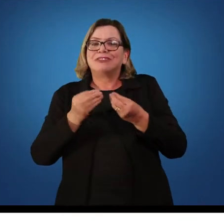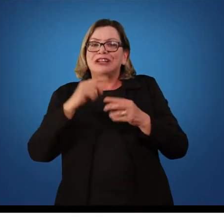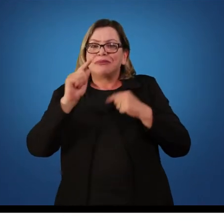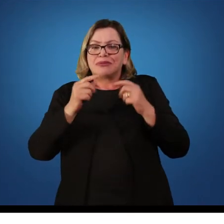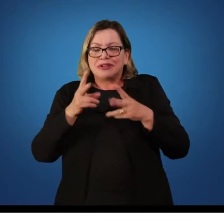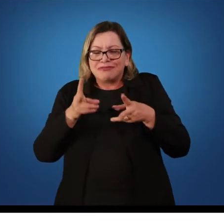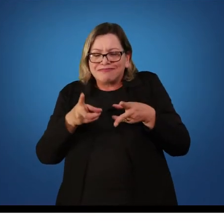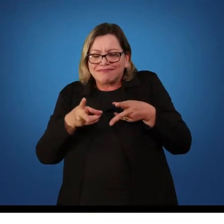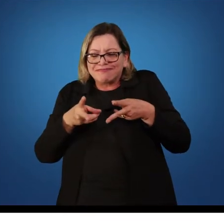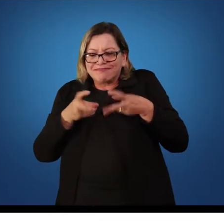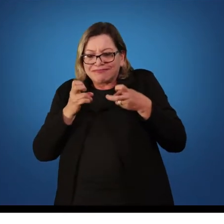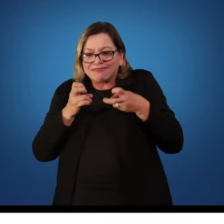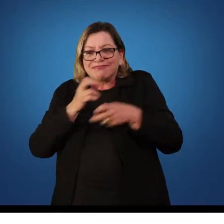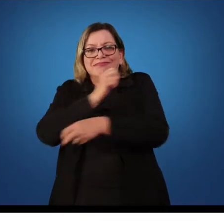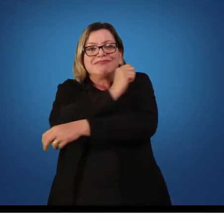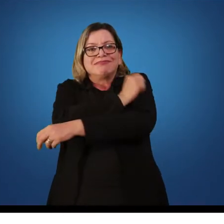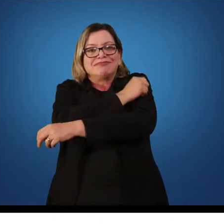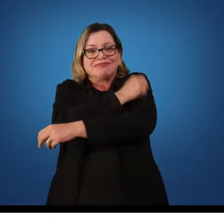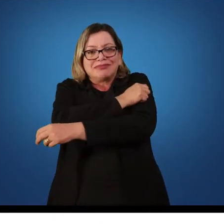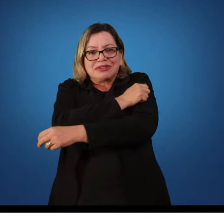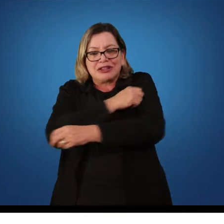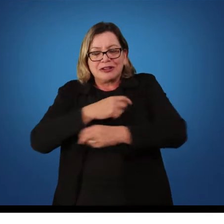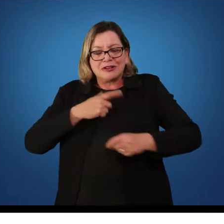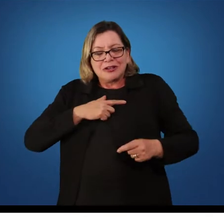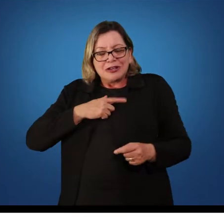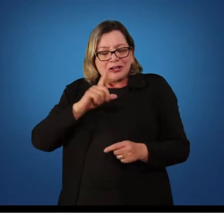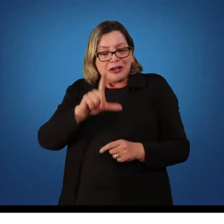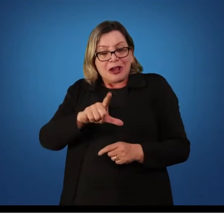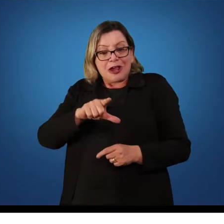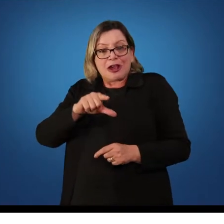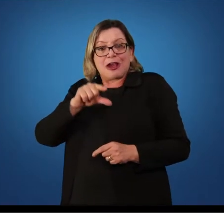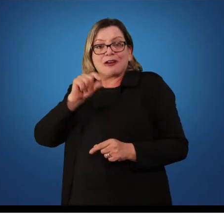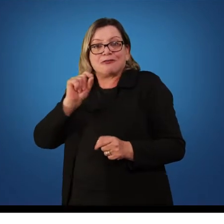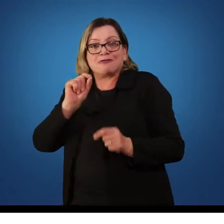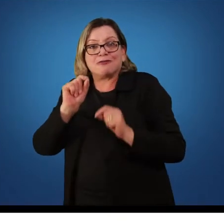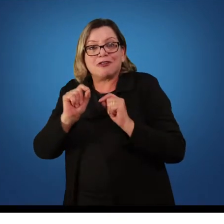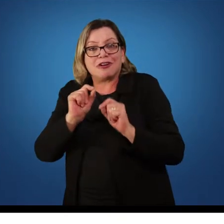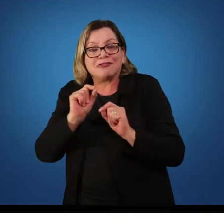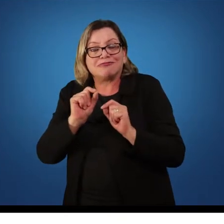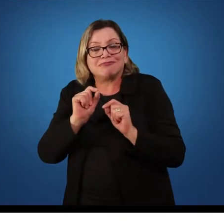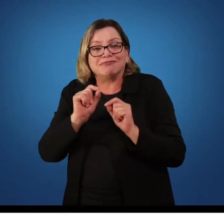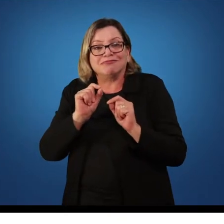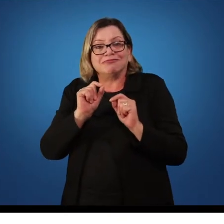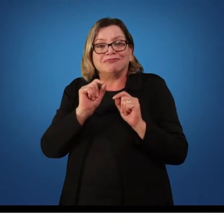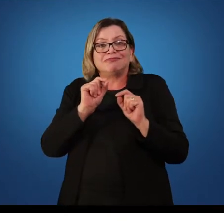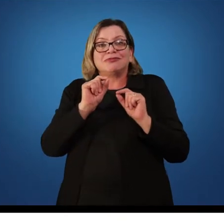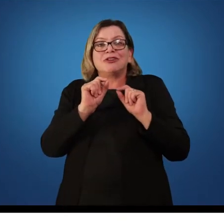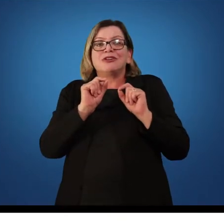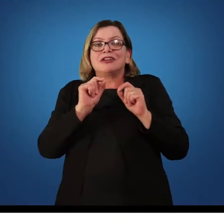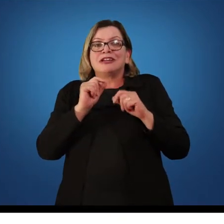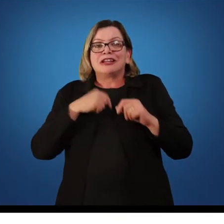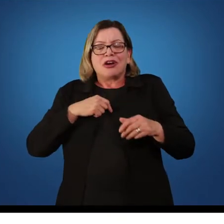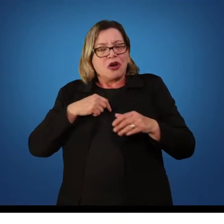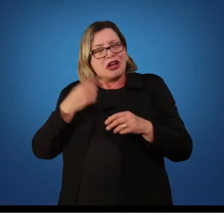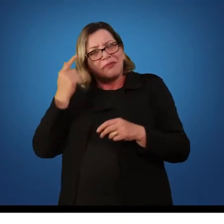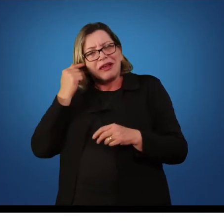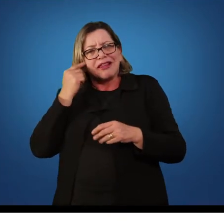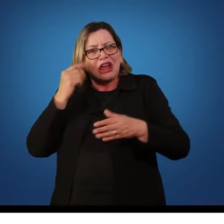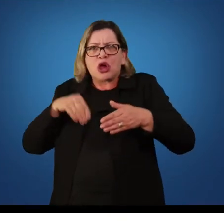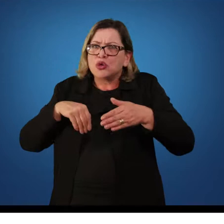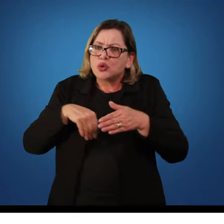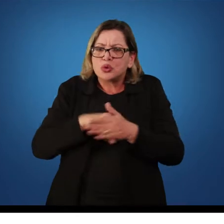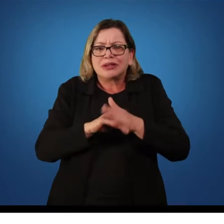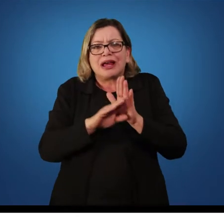percepção, o aluno toma uma decisão em relação àquele estímulo. Ele decide chutar a